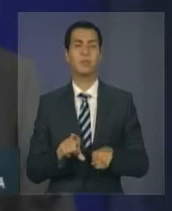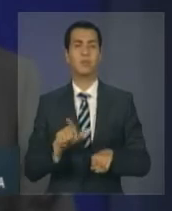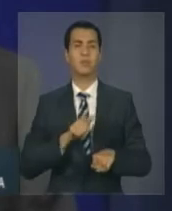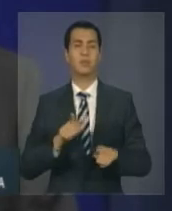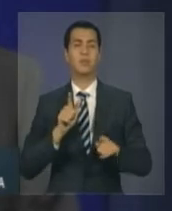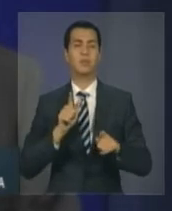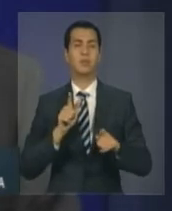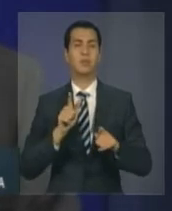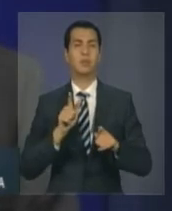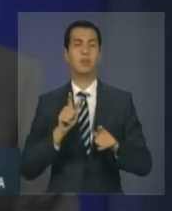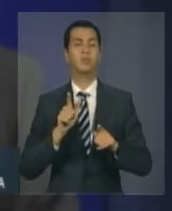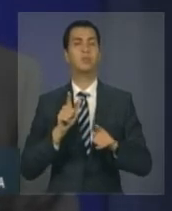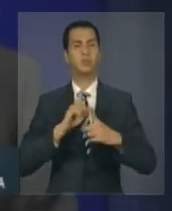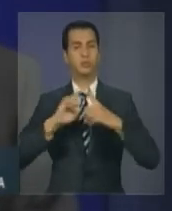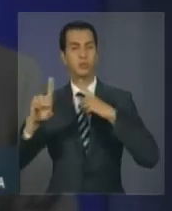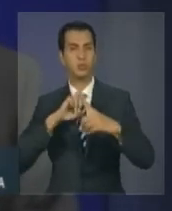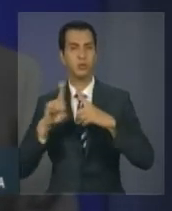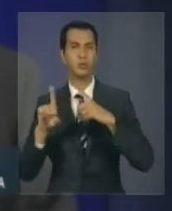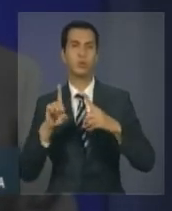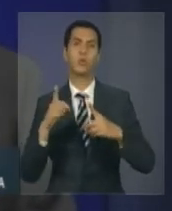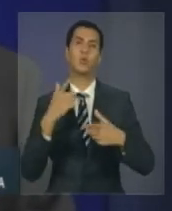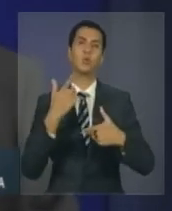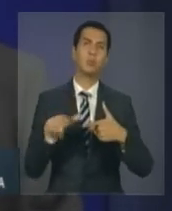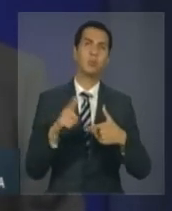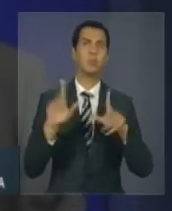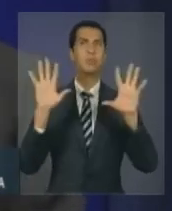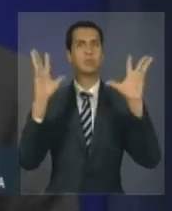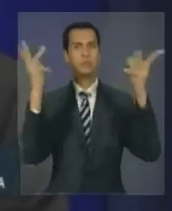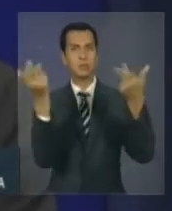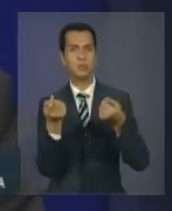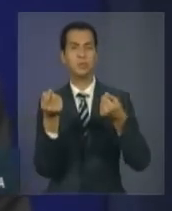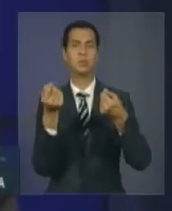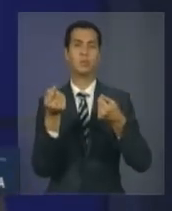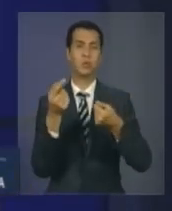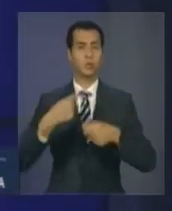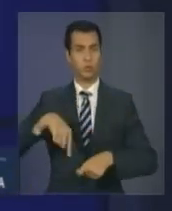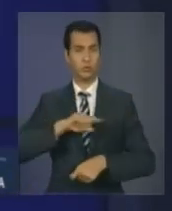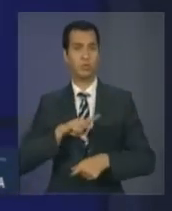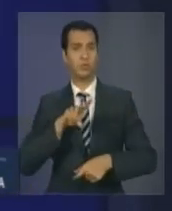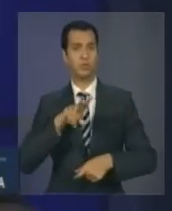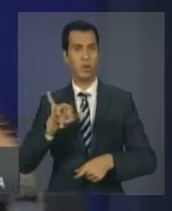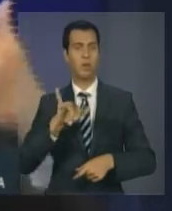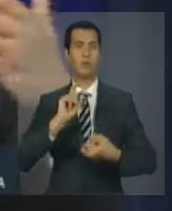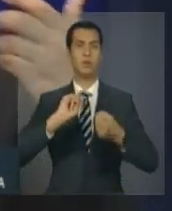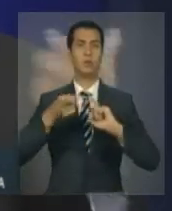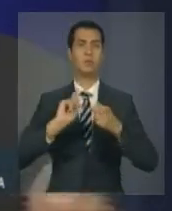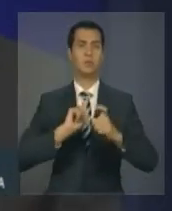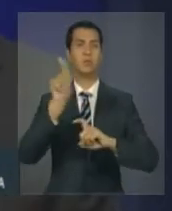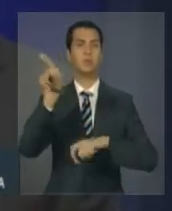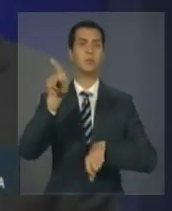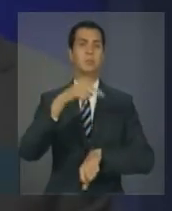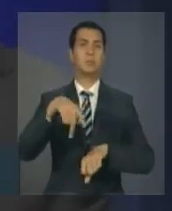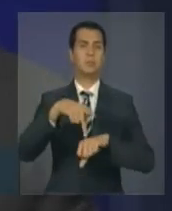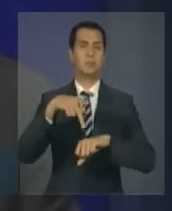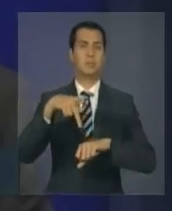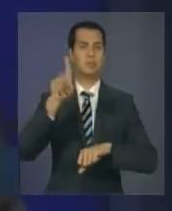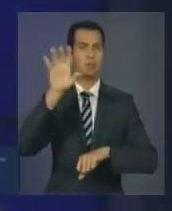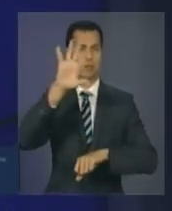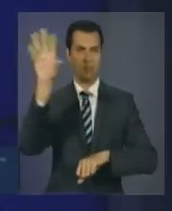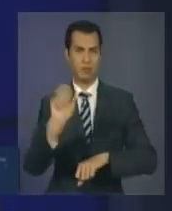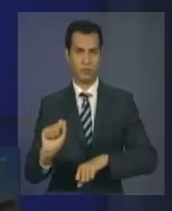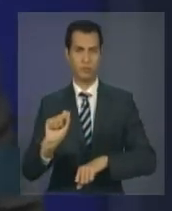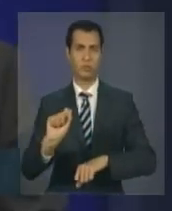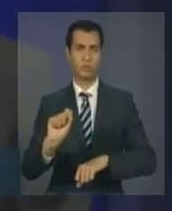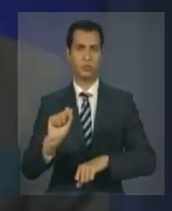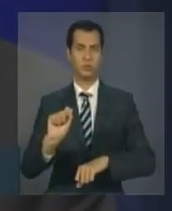em matéria de clima e desenvolvimento, nomeadamente a reunião de Durban, no final deste ano, e esse grande acontecimento que será